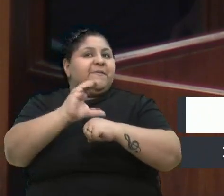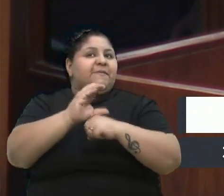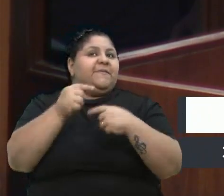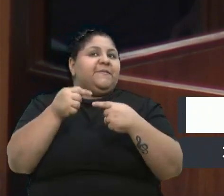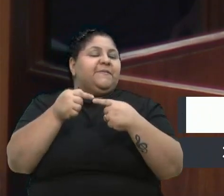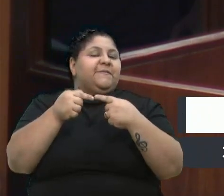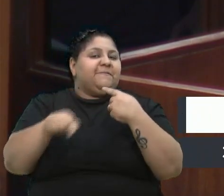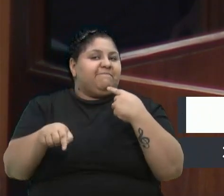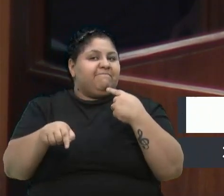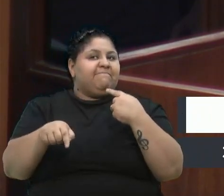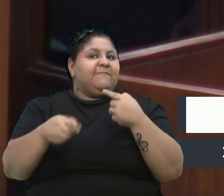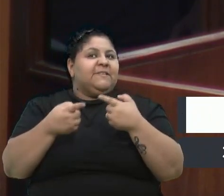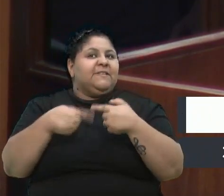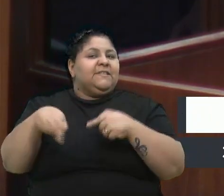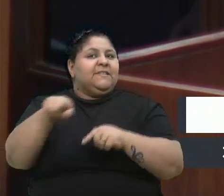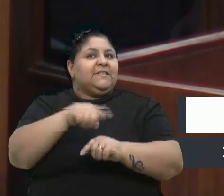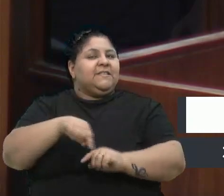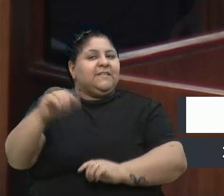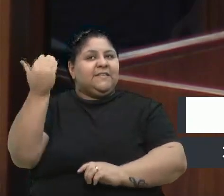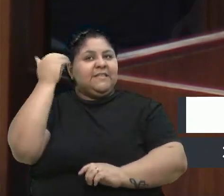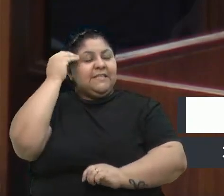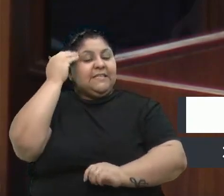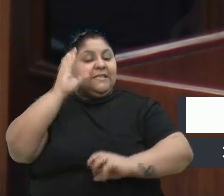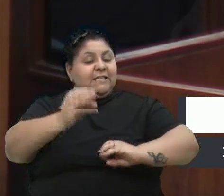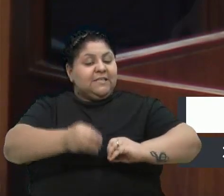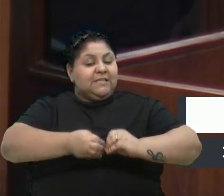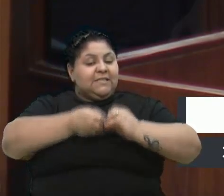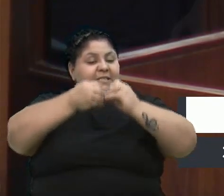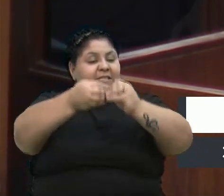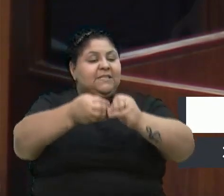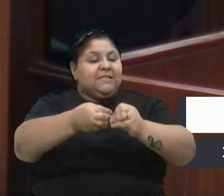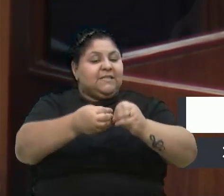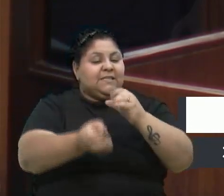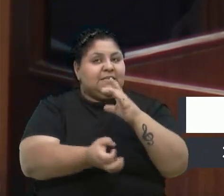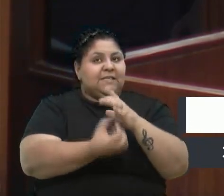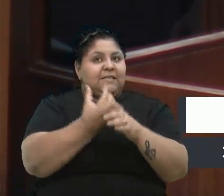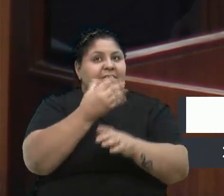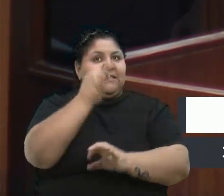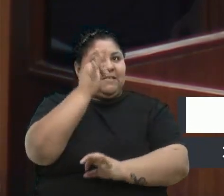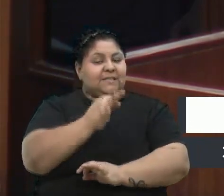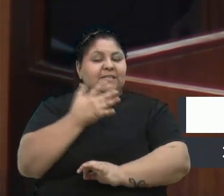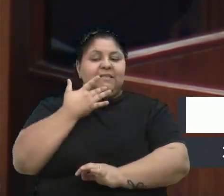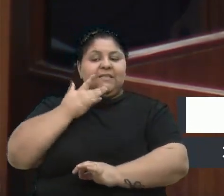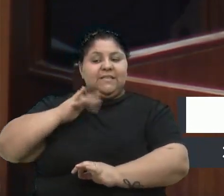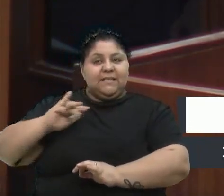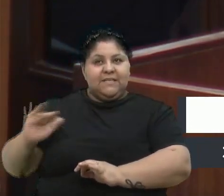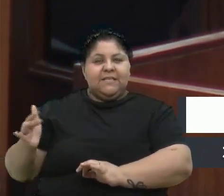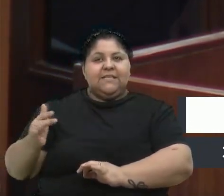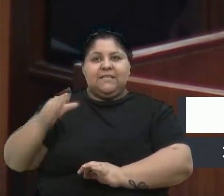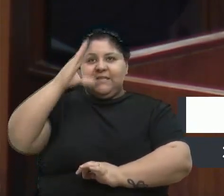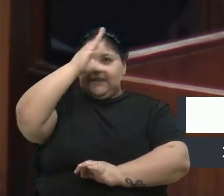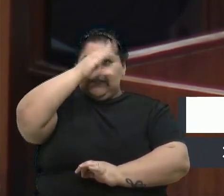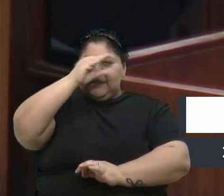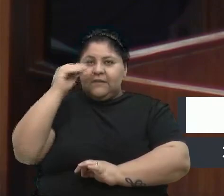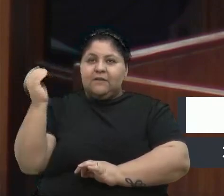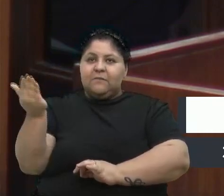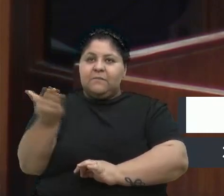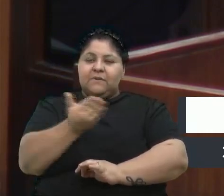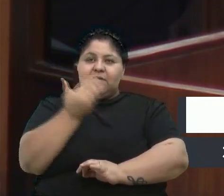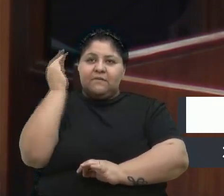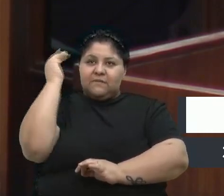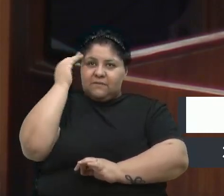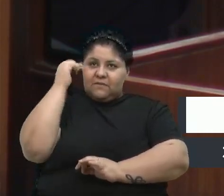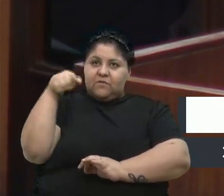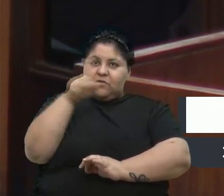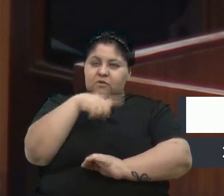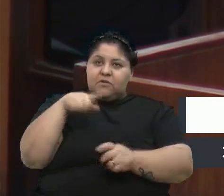entendimento que a gente contribui para a formação efetiva dessas crianças e adolescentes, e para que eles entendam o que nós